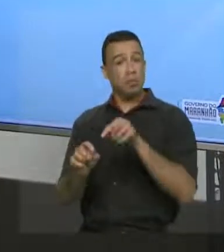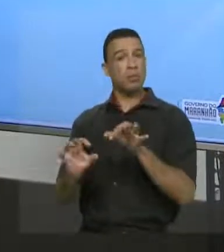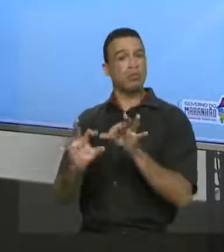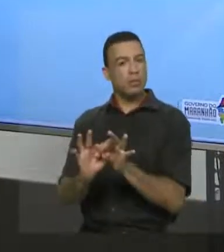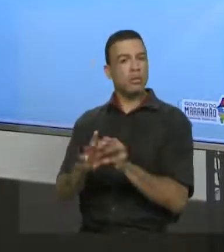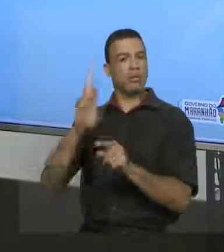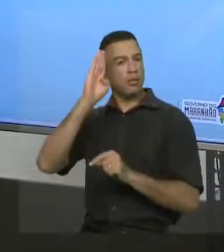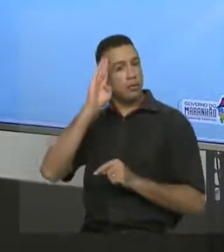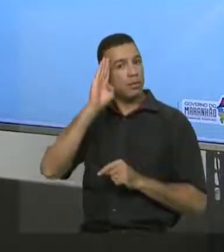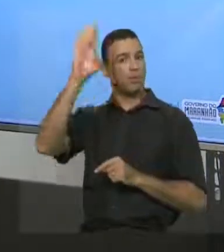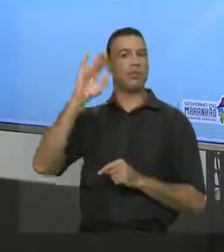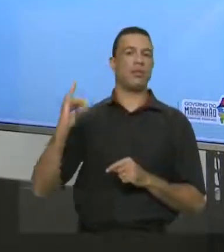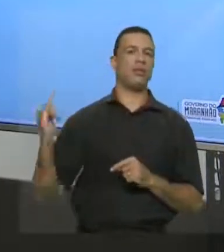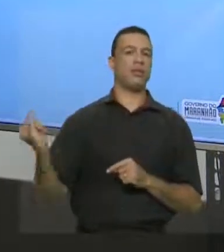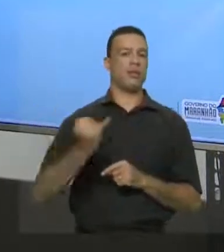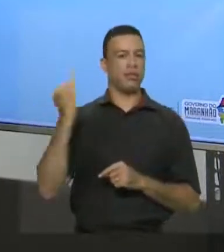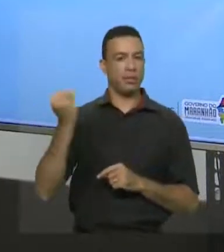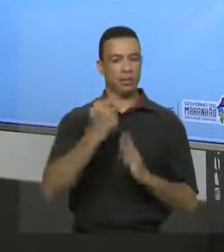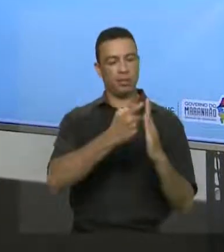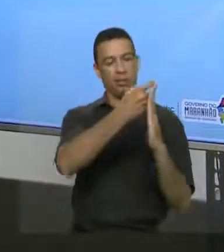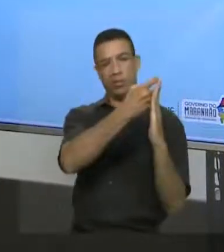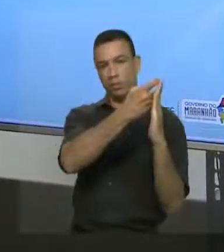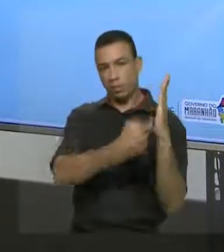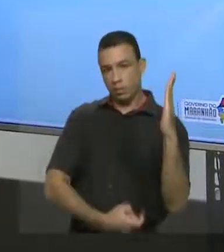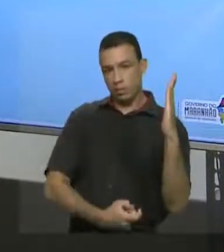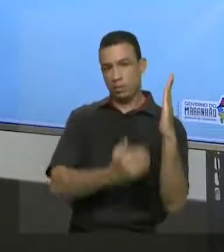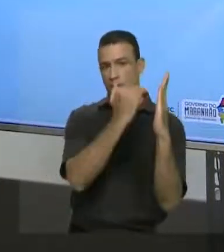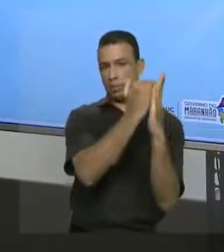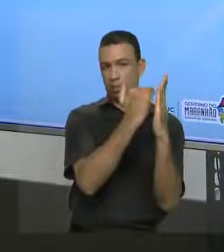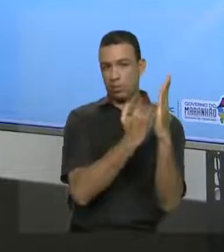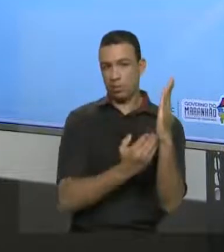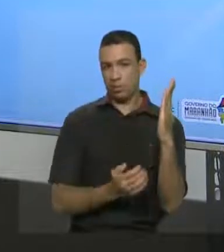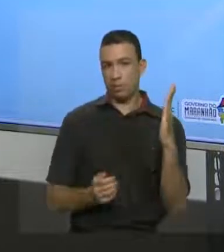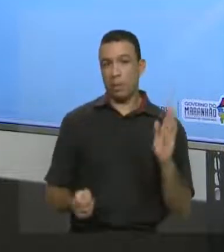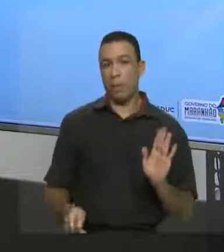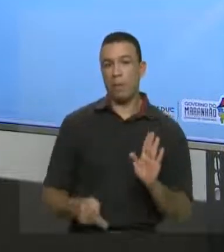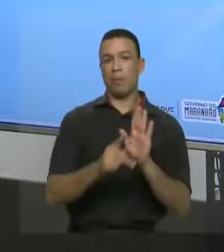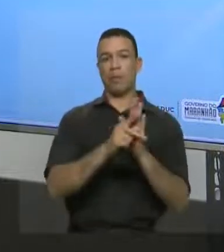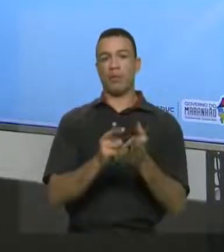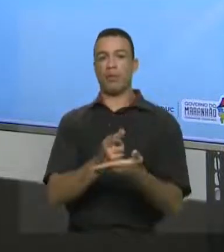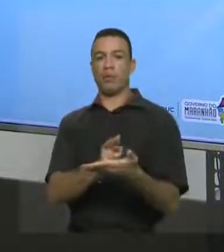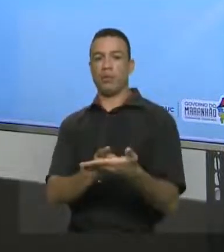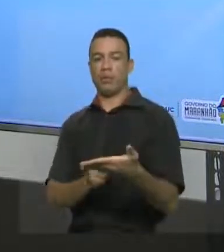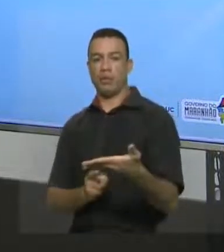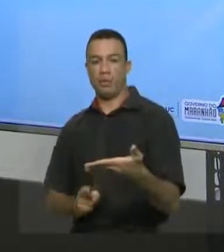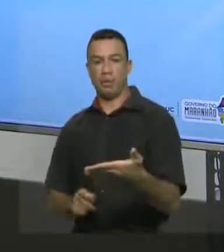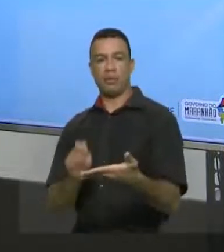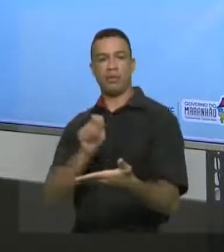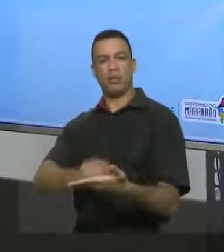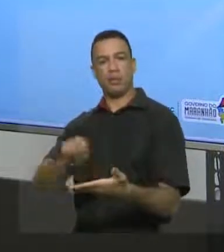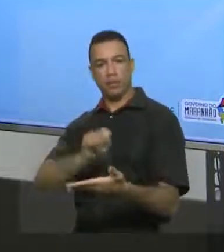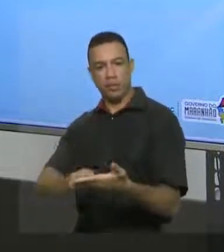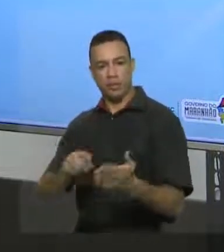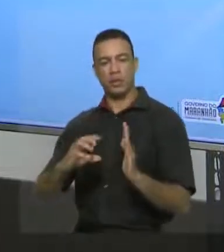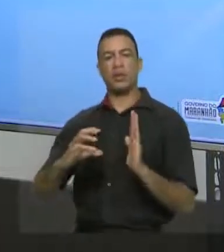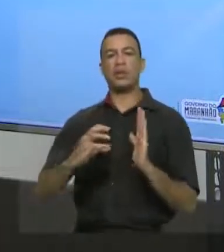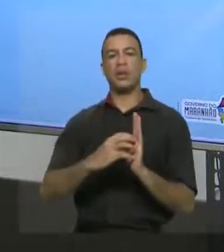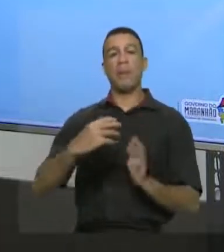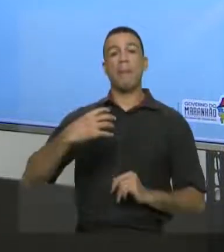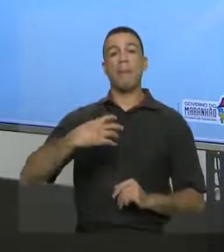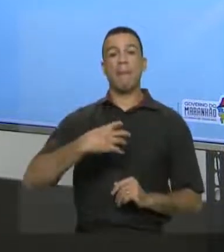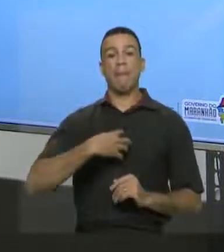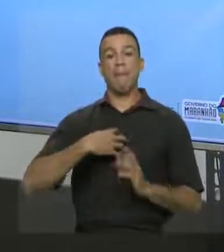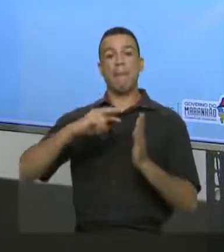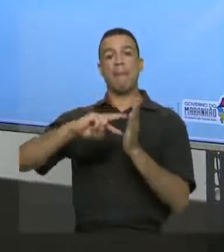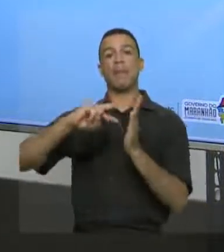fundamental na construção da dissertação, certo? Das relações de sentido, da sequência